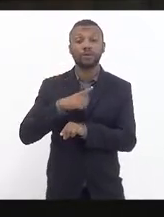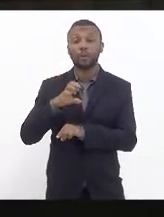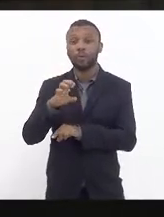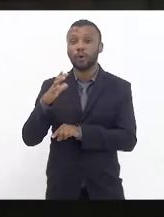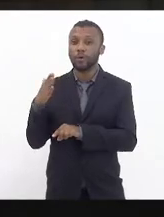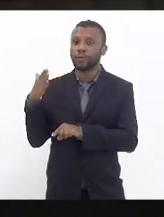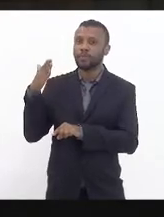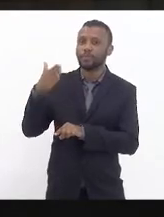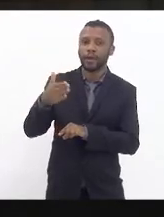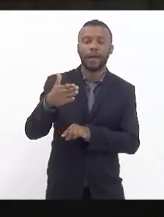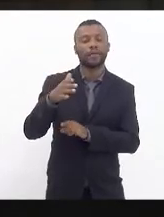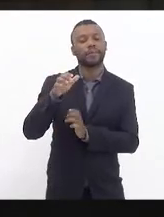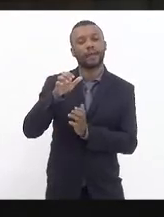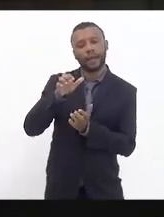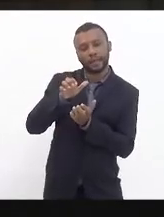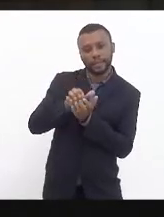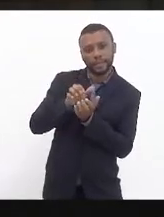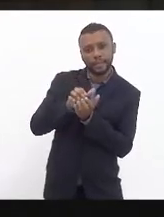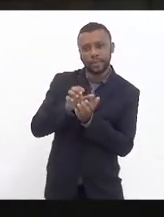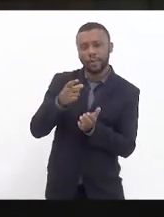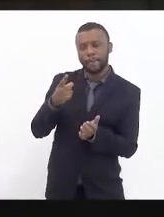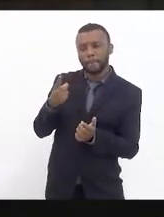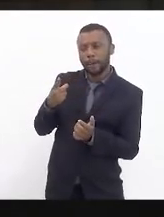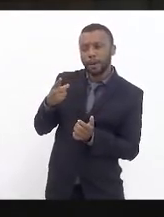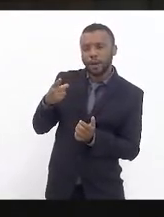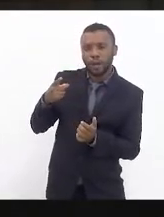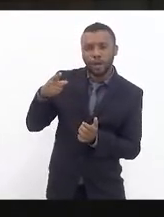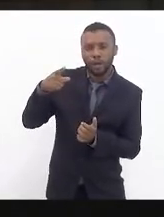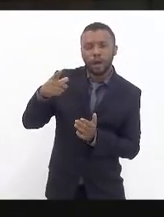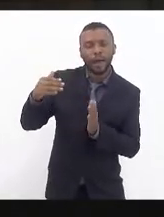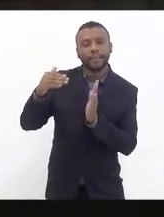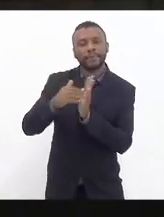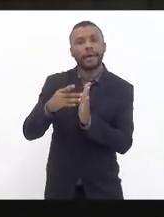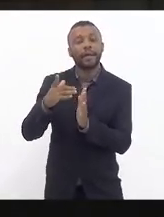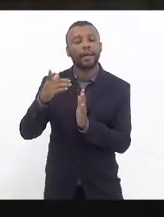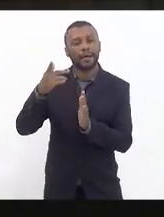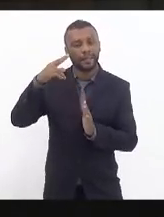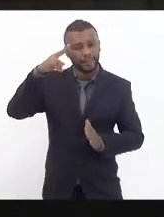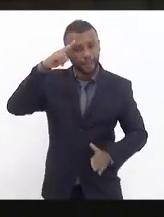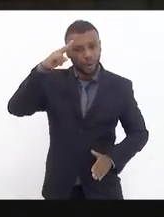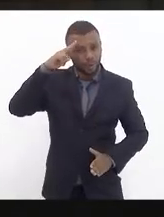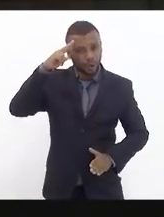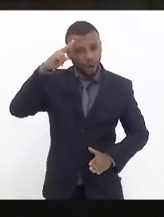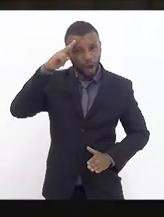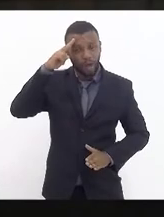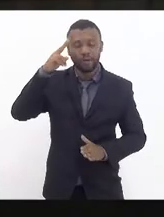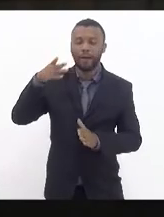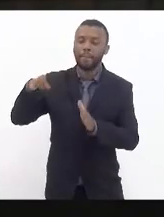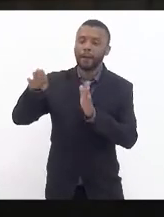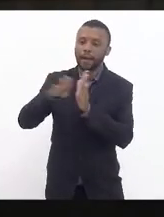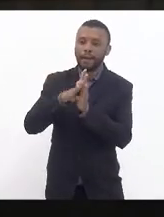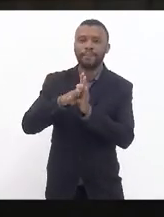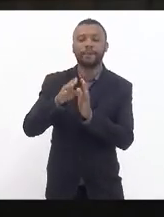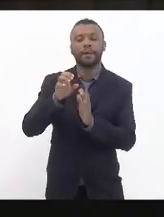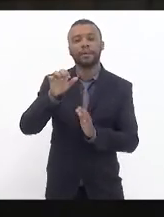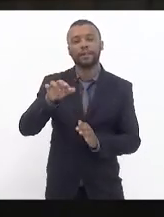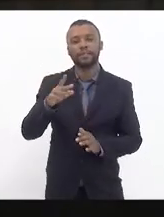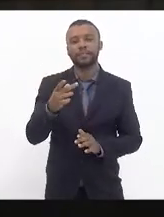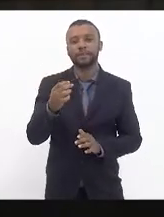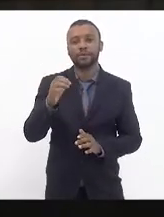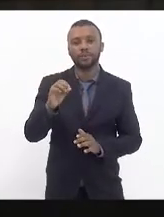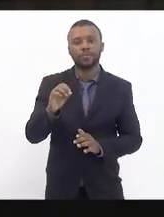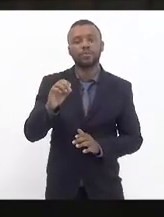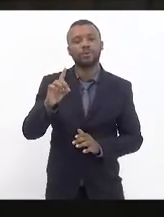sai de Santa Cruz ia parando até Deodoro e depois Deodoro parava em gente de dentro parava no São Cristóvão